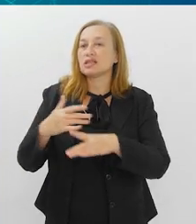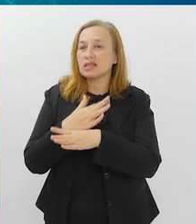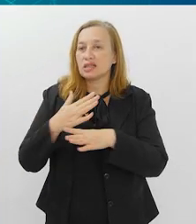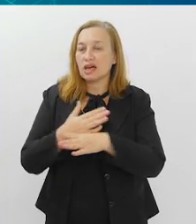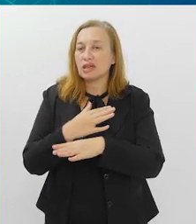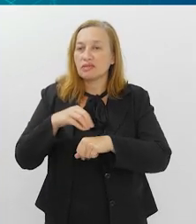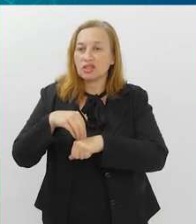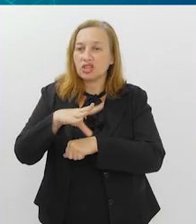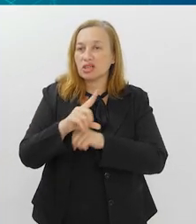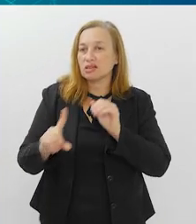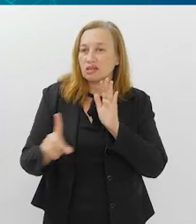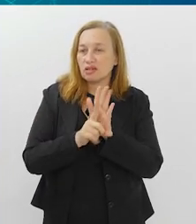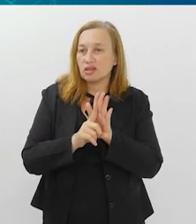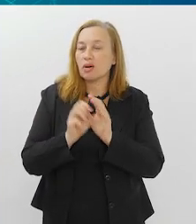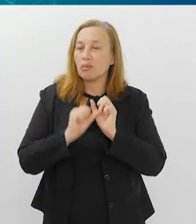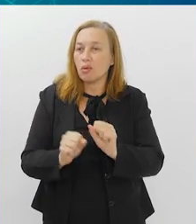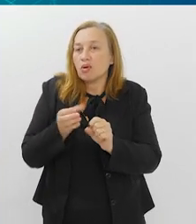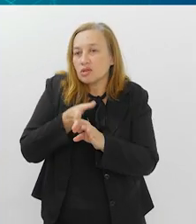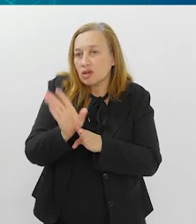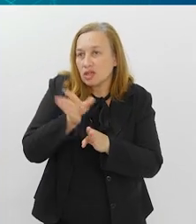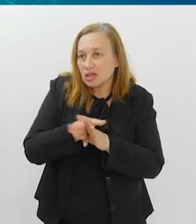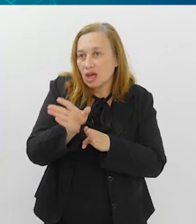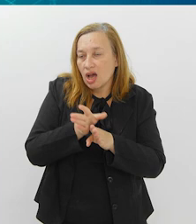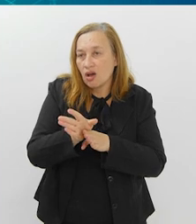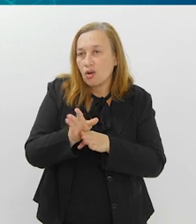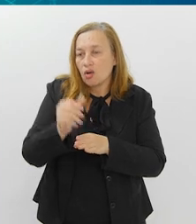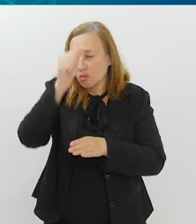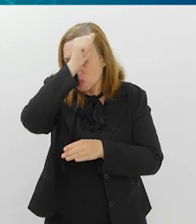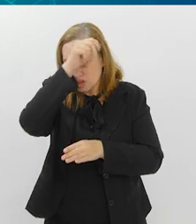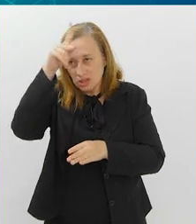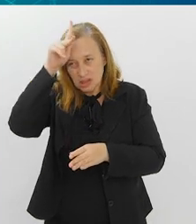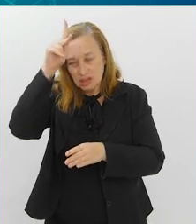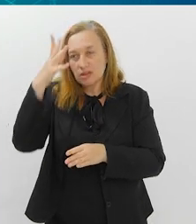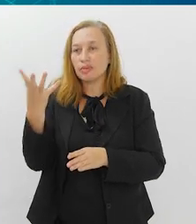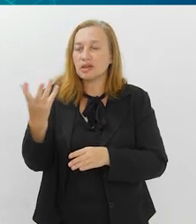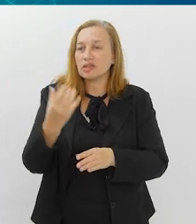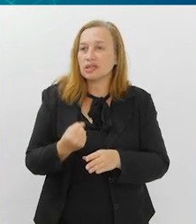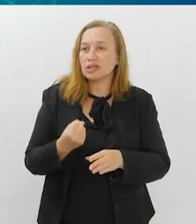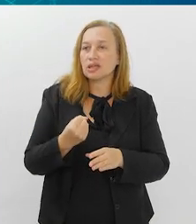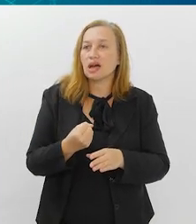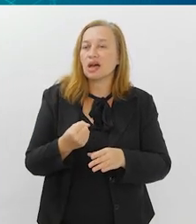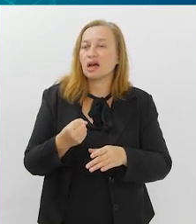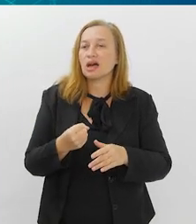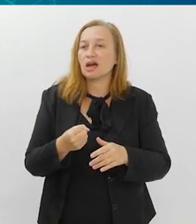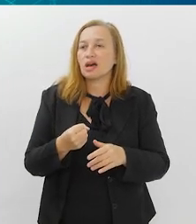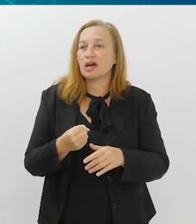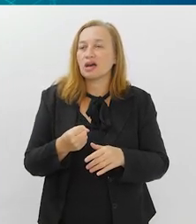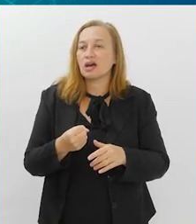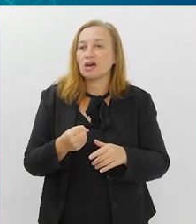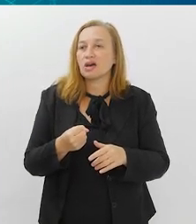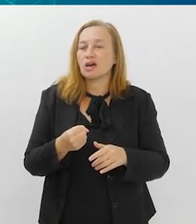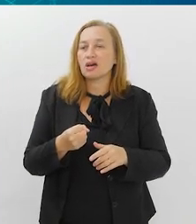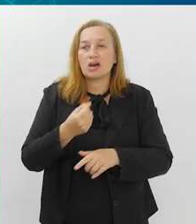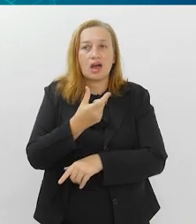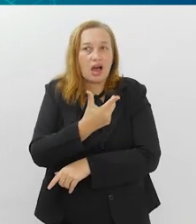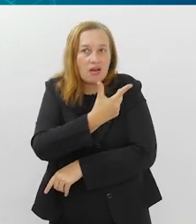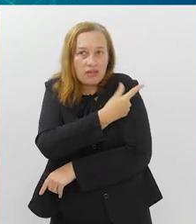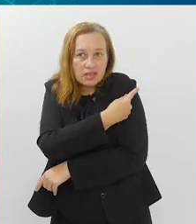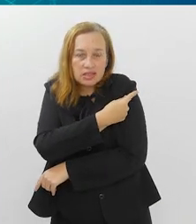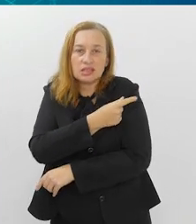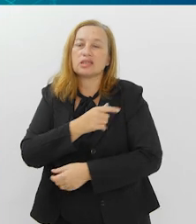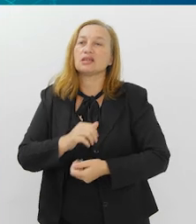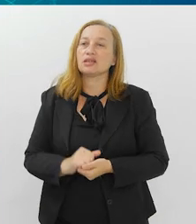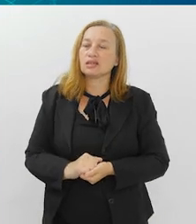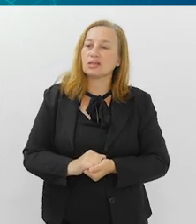legislativa para que ele possa orientar o município a aderir àquele programa de que o BS fica